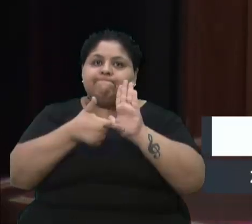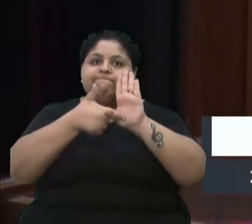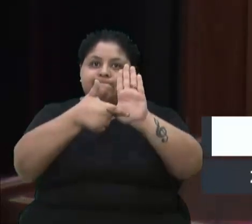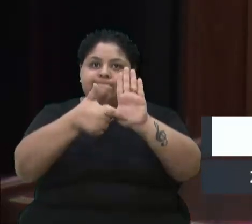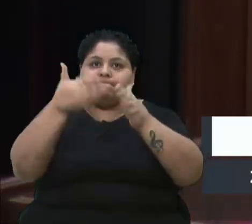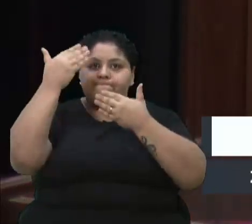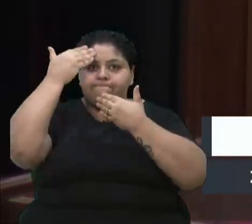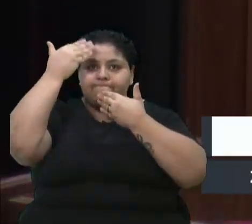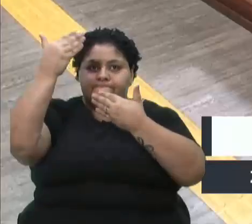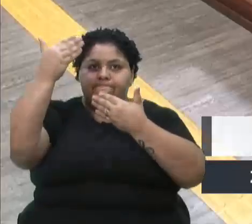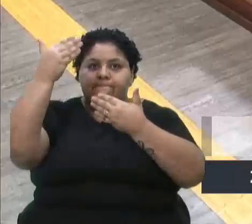obrigado, presidente. Obrigado, Juliano.